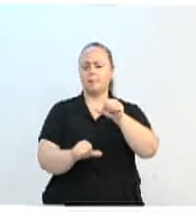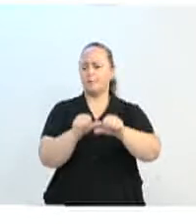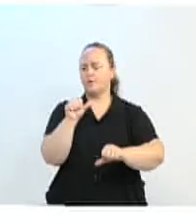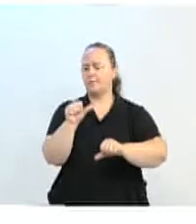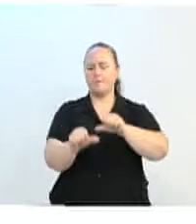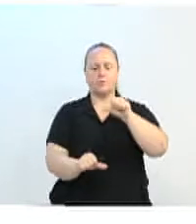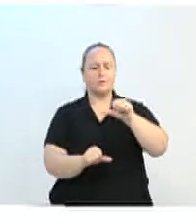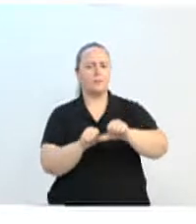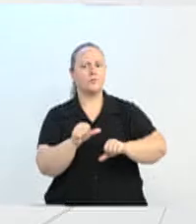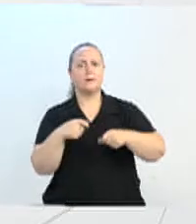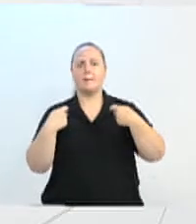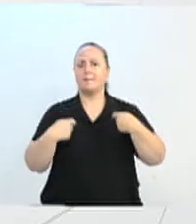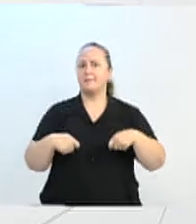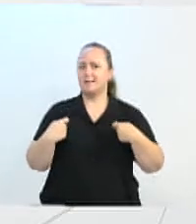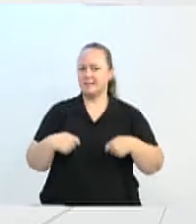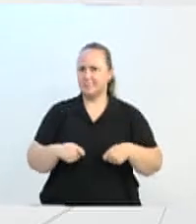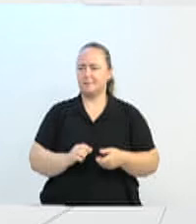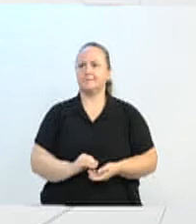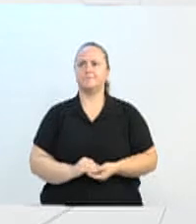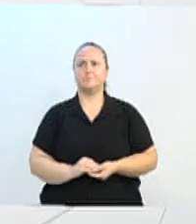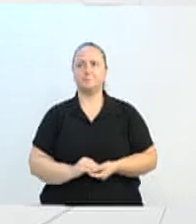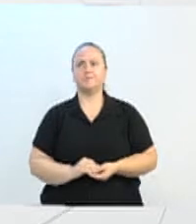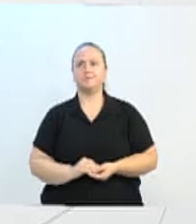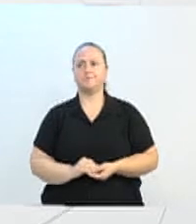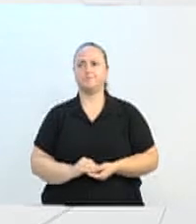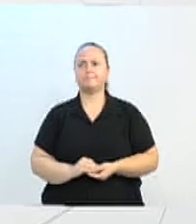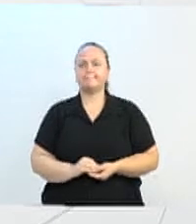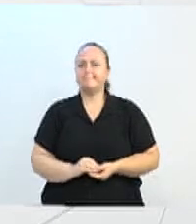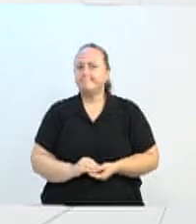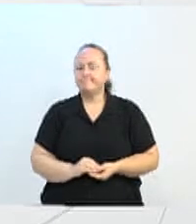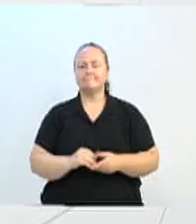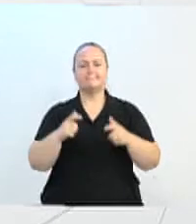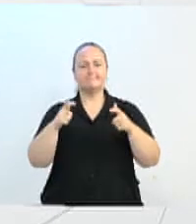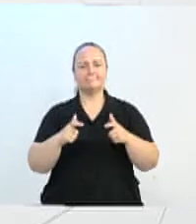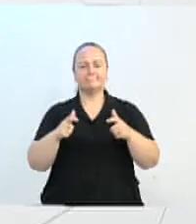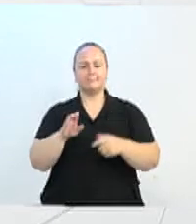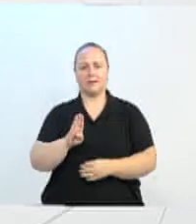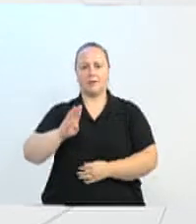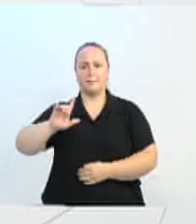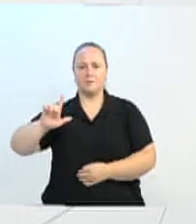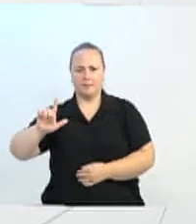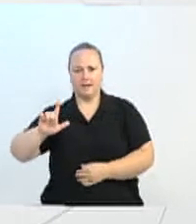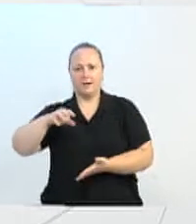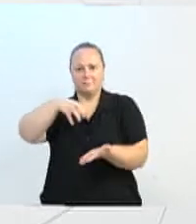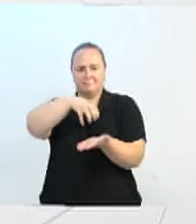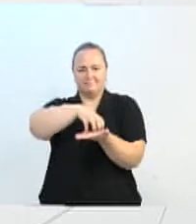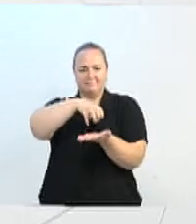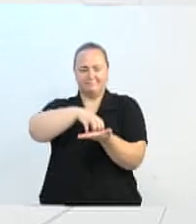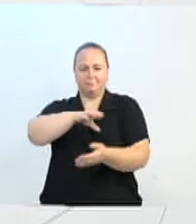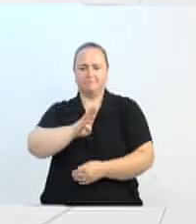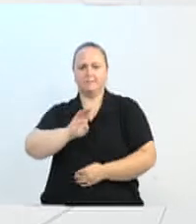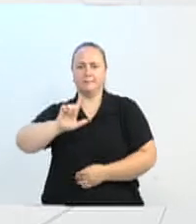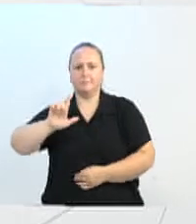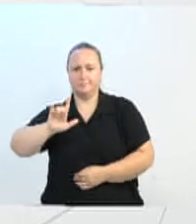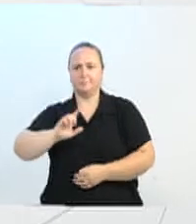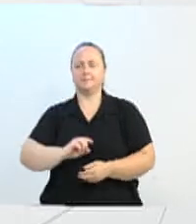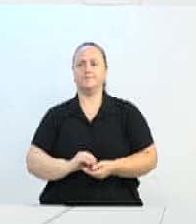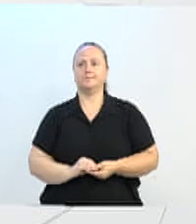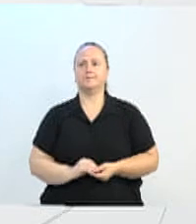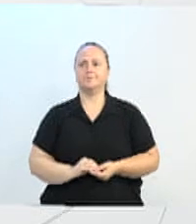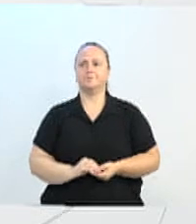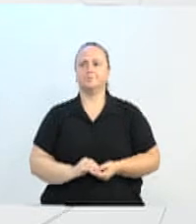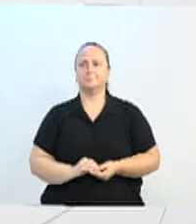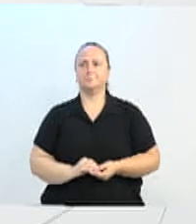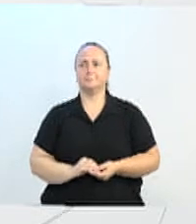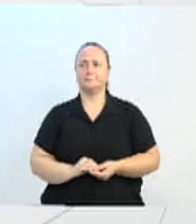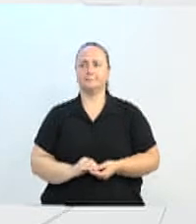Falar um pouco agora do Centro de Inovação Blumenau, e do Distrito de Inovação de Blumenau. Falar que quem